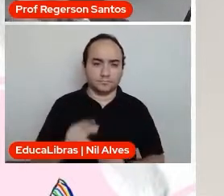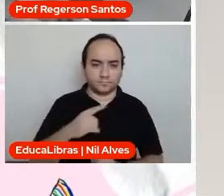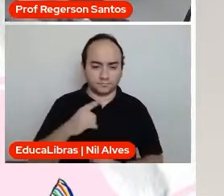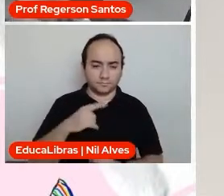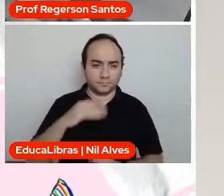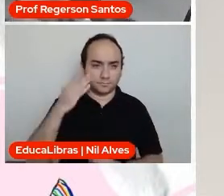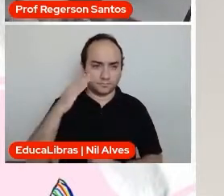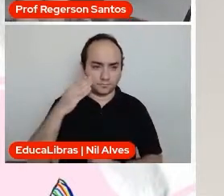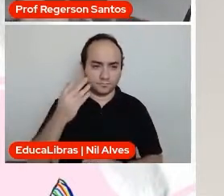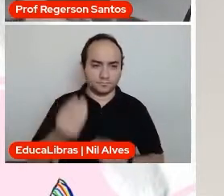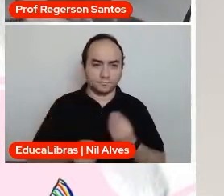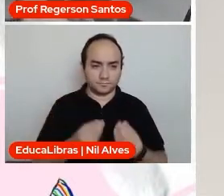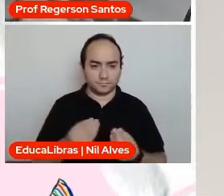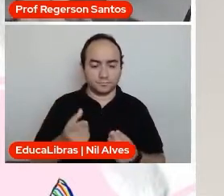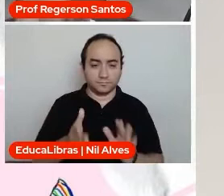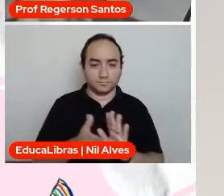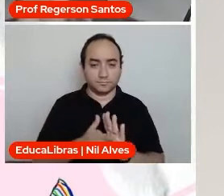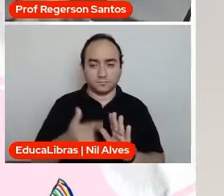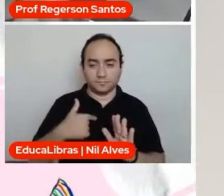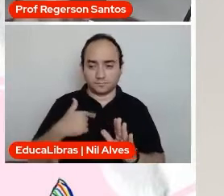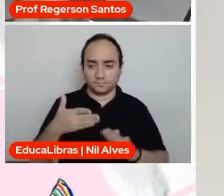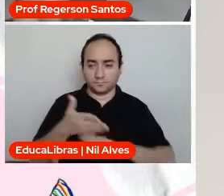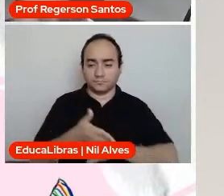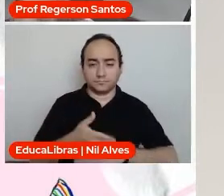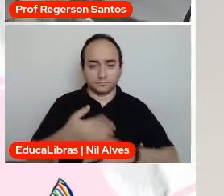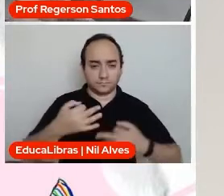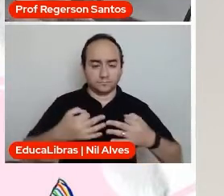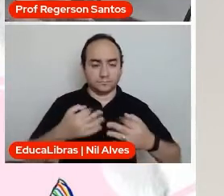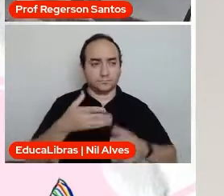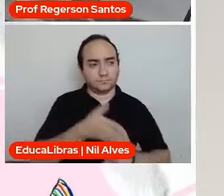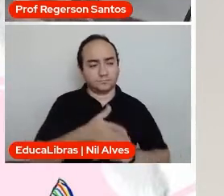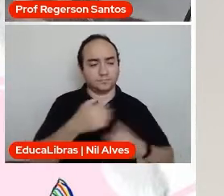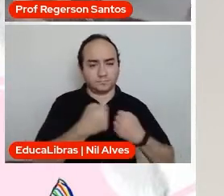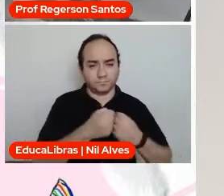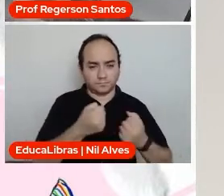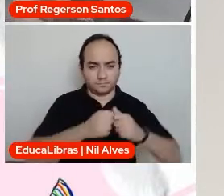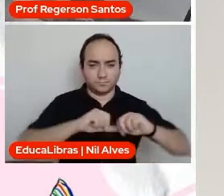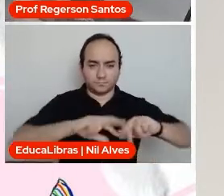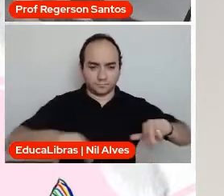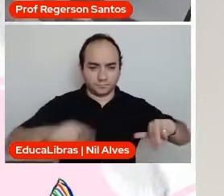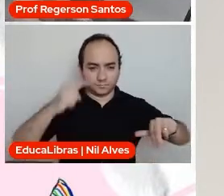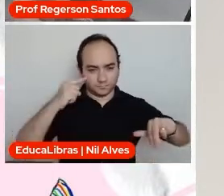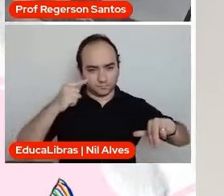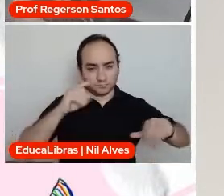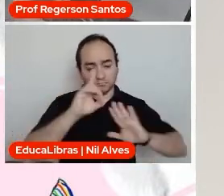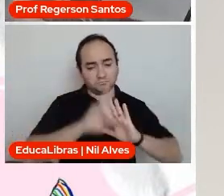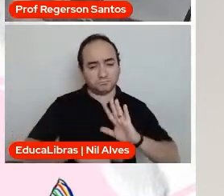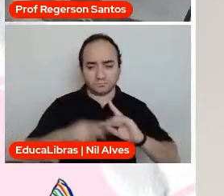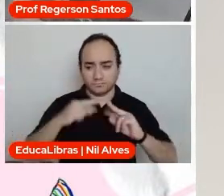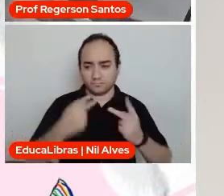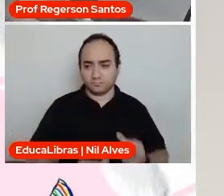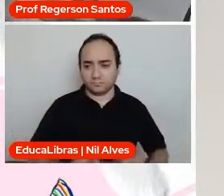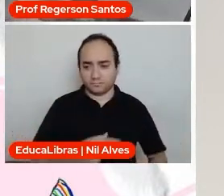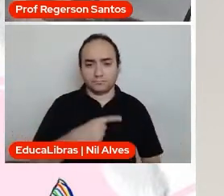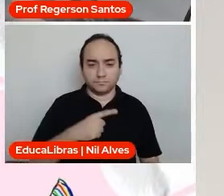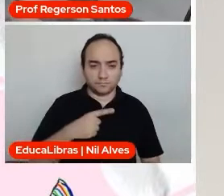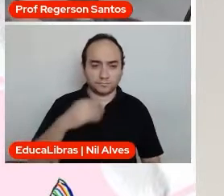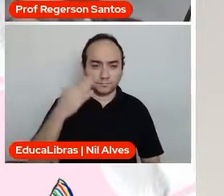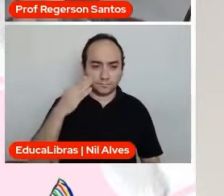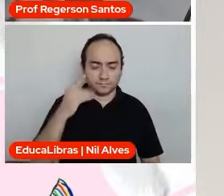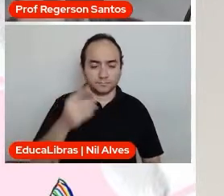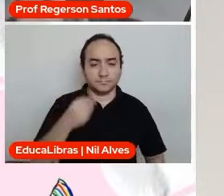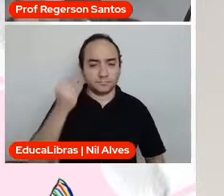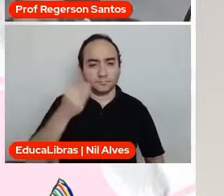vem na escola. Eu pego o transporte público e é direito humano a gente mostrar para ele que aqui, por exemplo, o